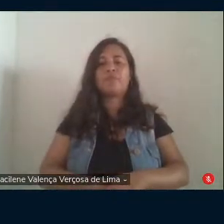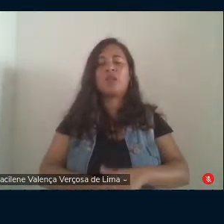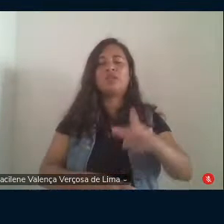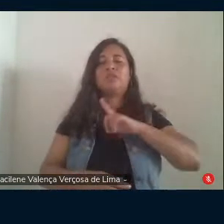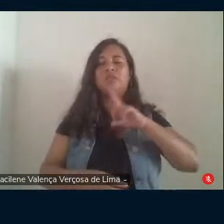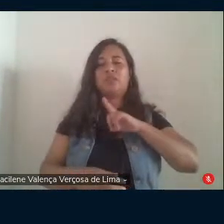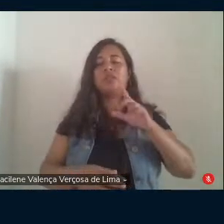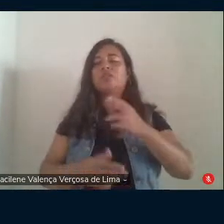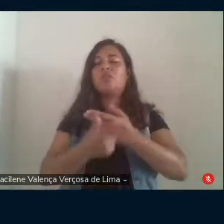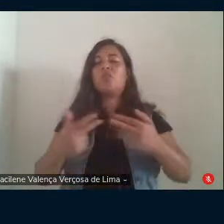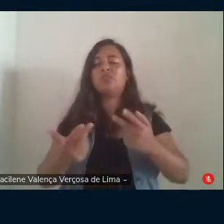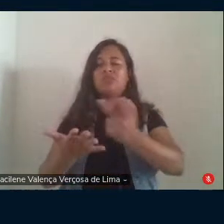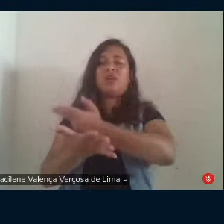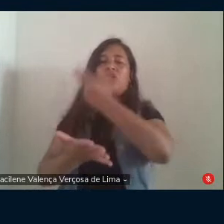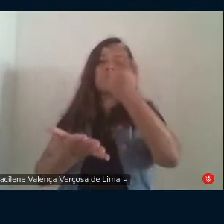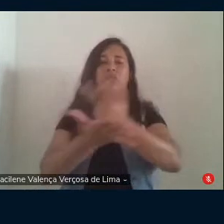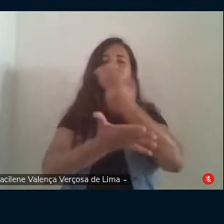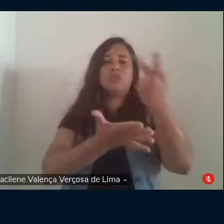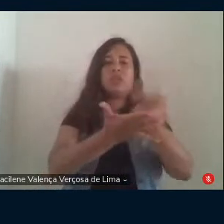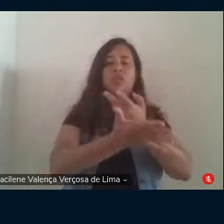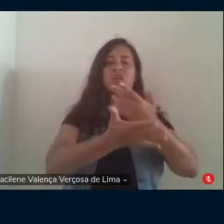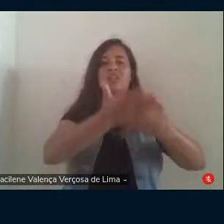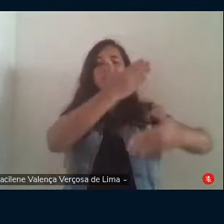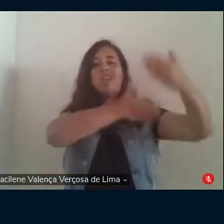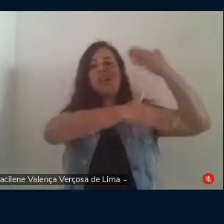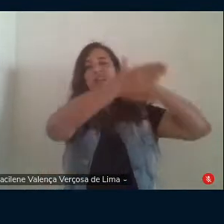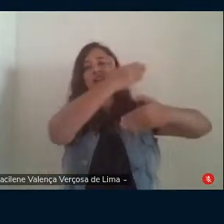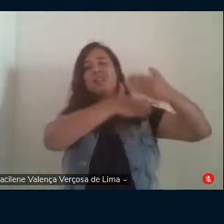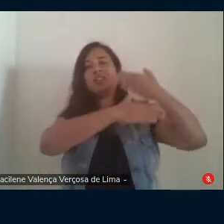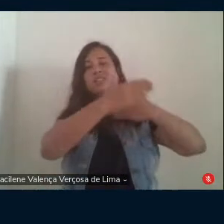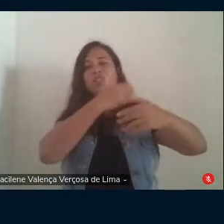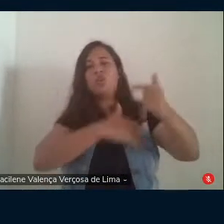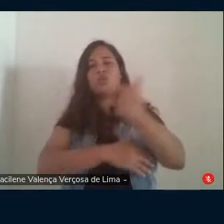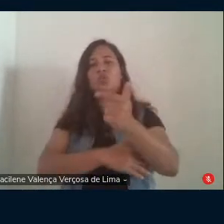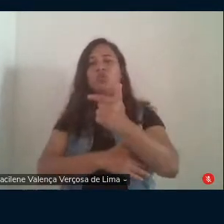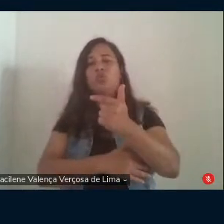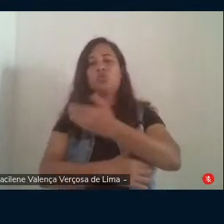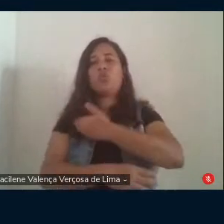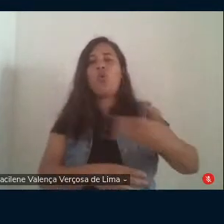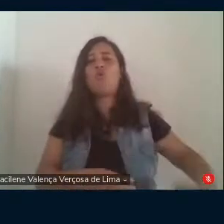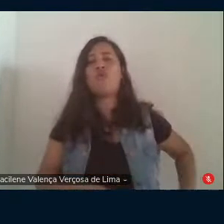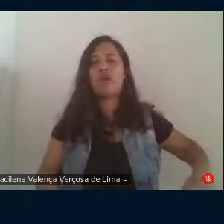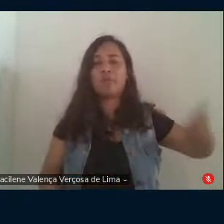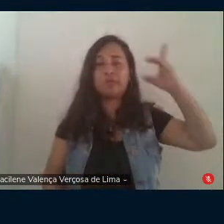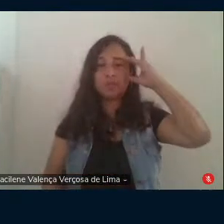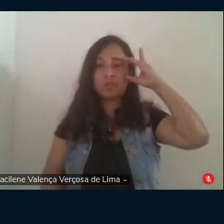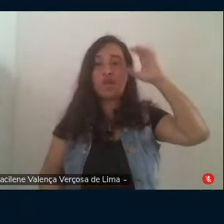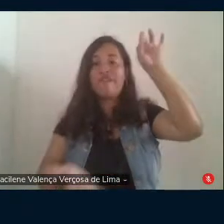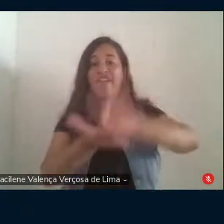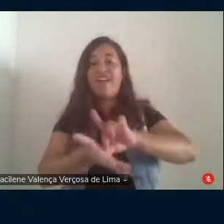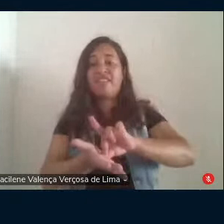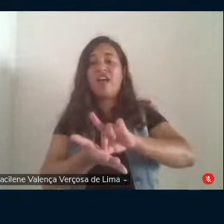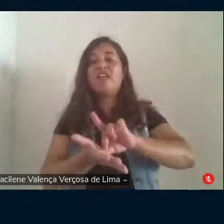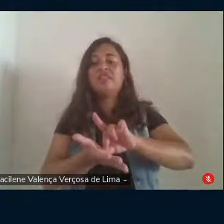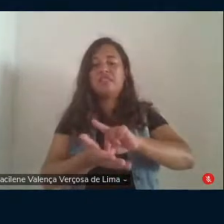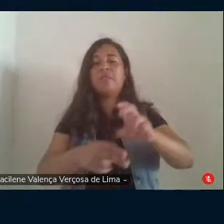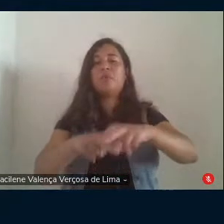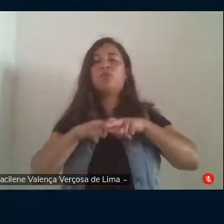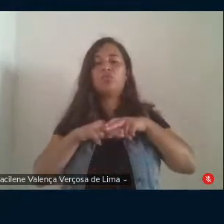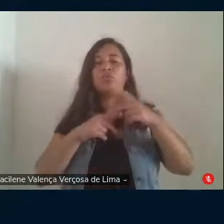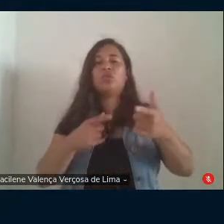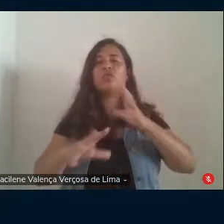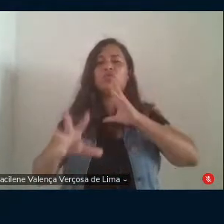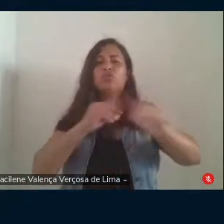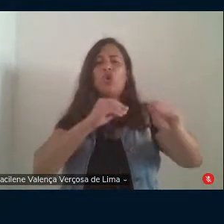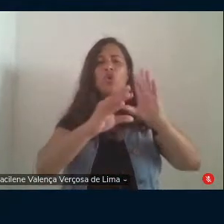sobre os fatos que ocorreram desde o início do segundo governo de um alcef os reais motivos que explicariam o sumiço de